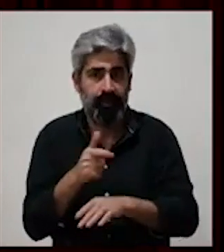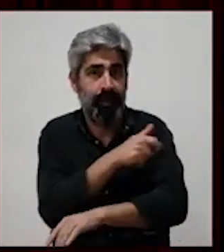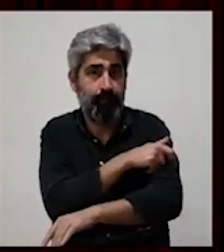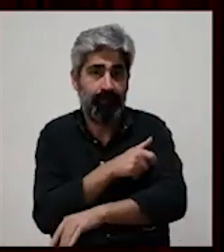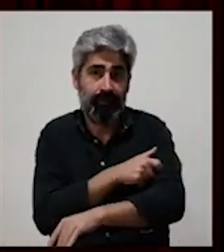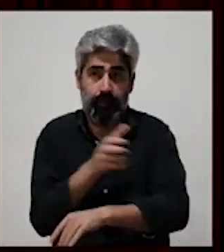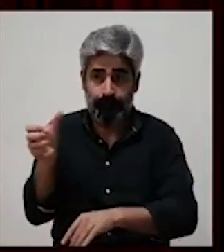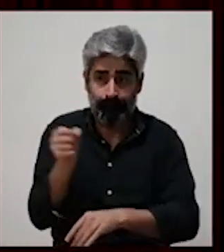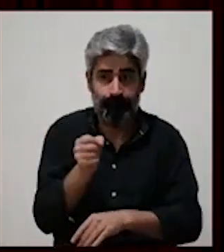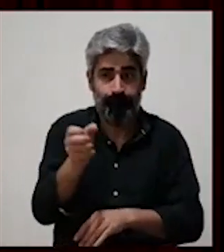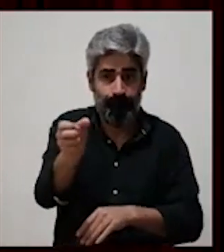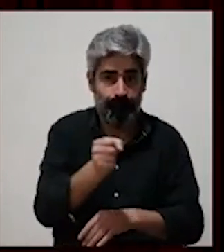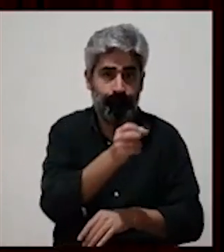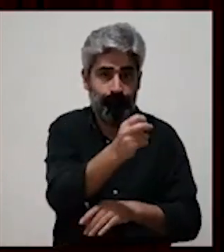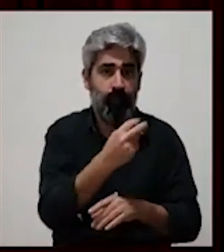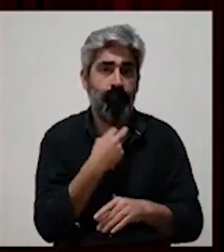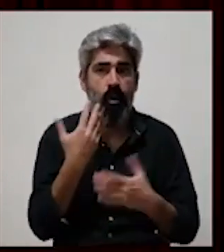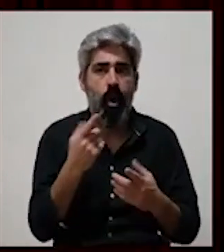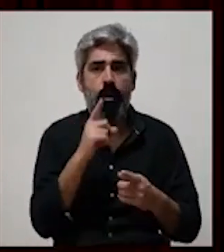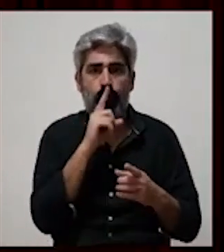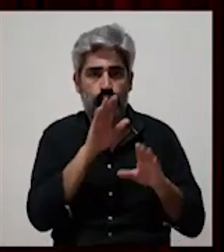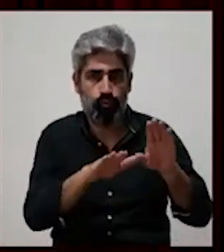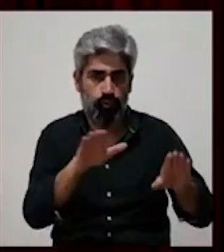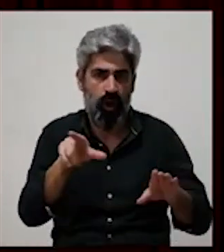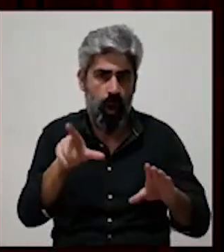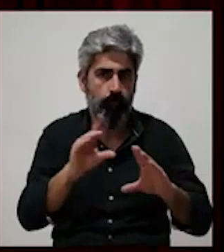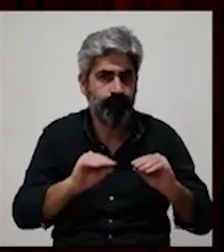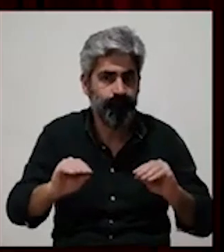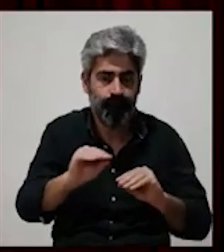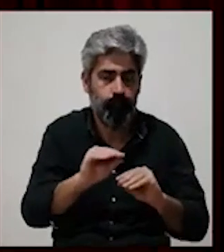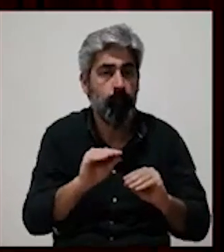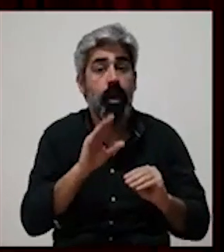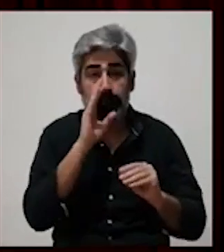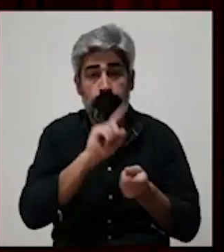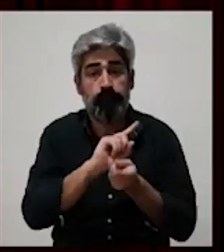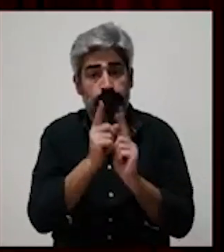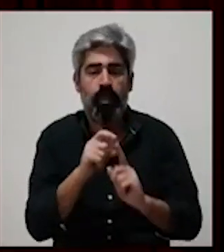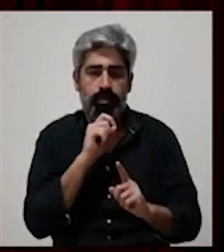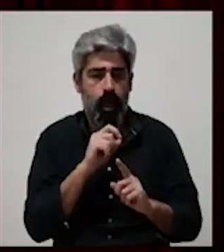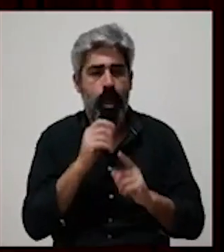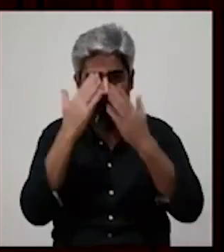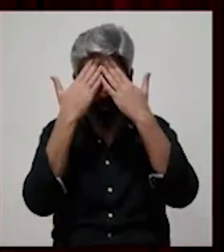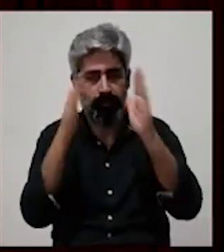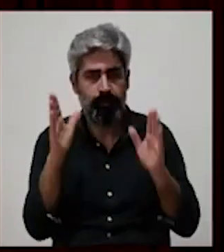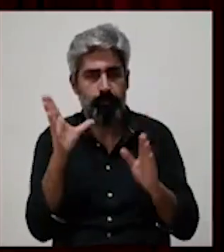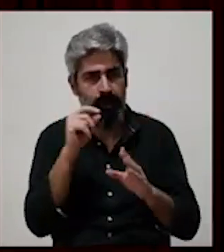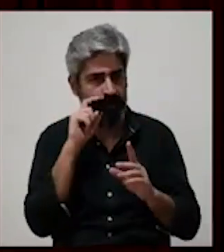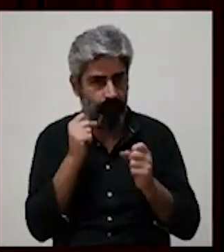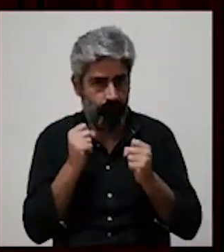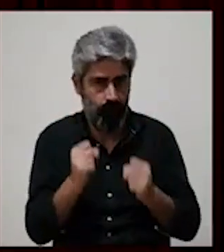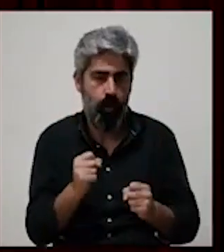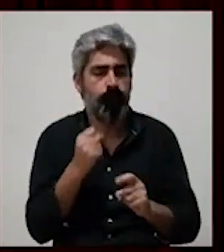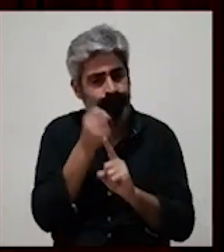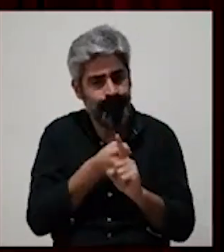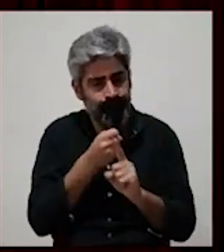com essas vozes hoje inaudíveis, se conseguirá alcançar uma democracia mais robusta. Lutemos, pois, por um mundo